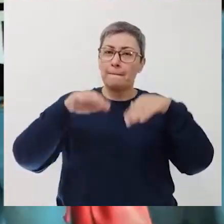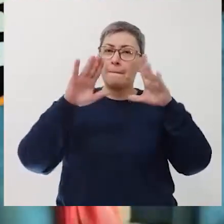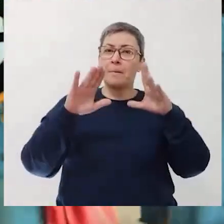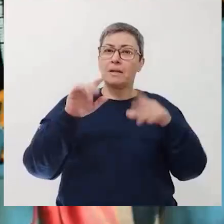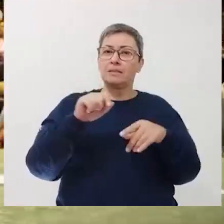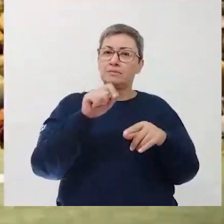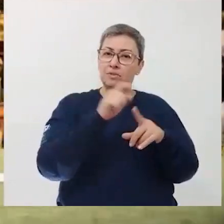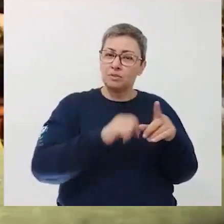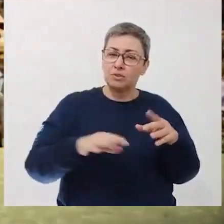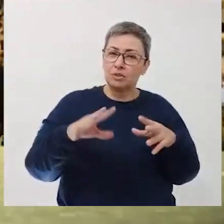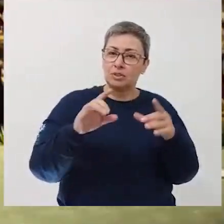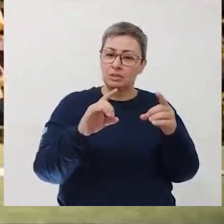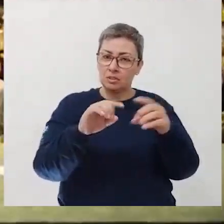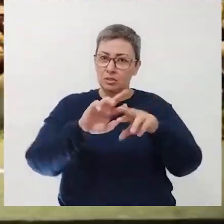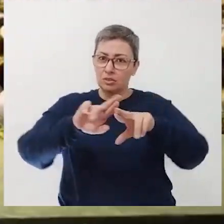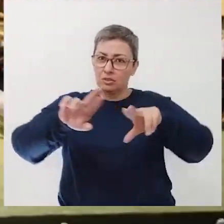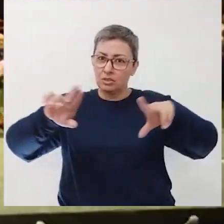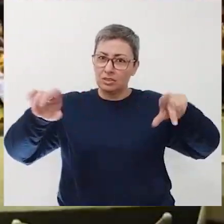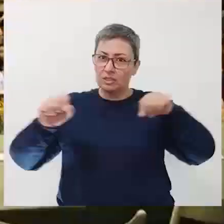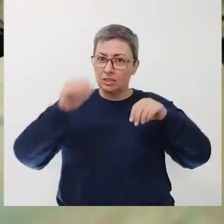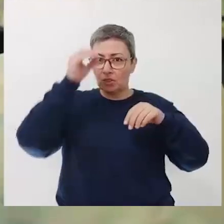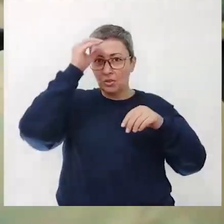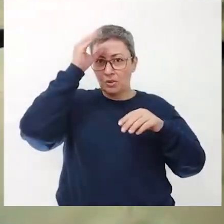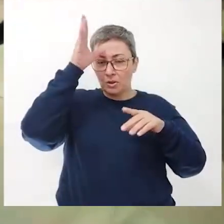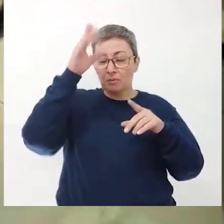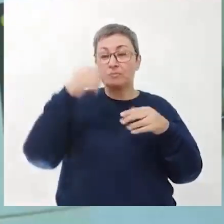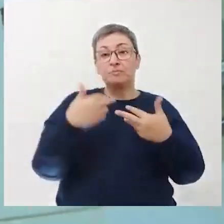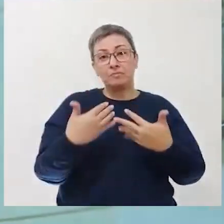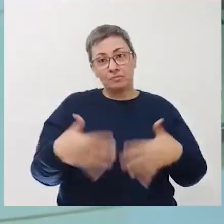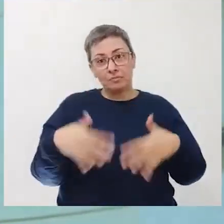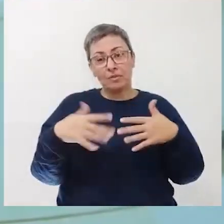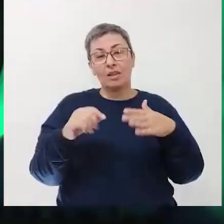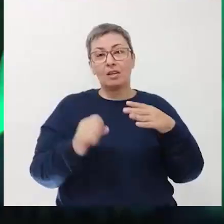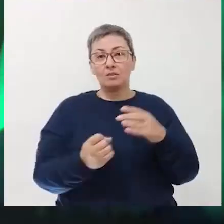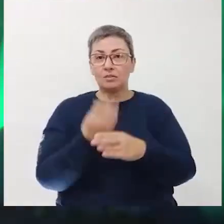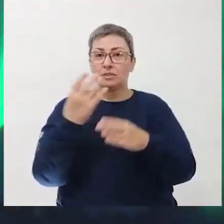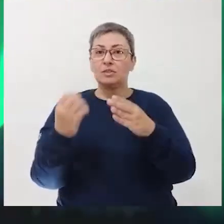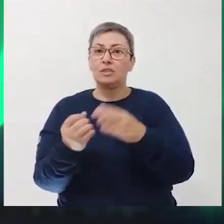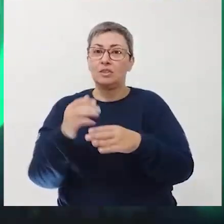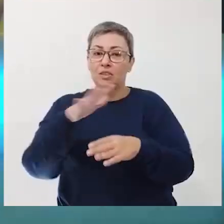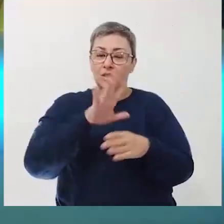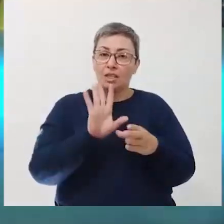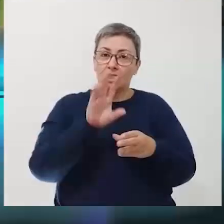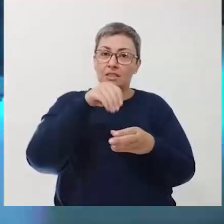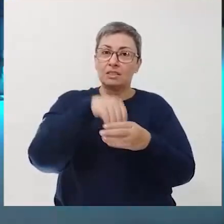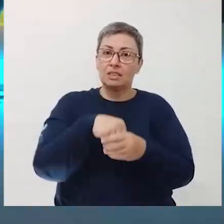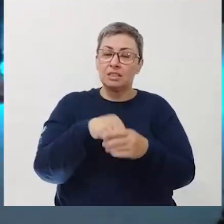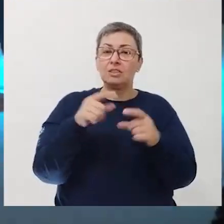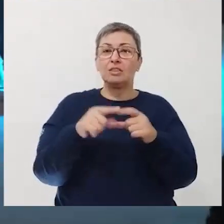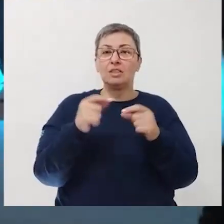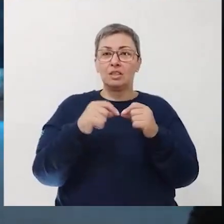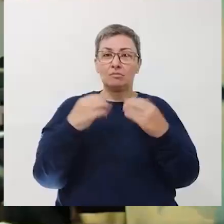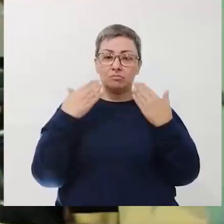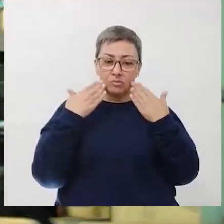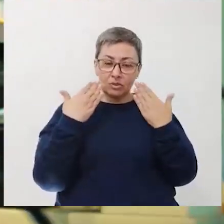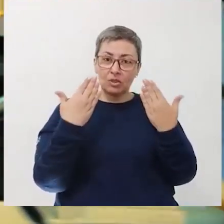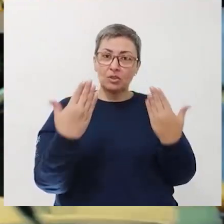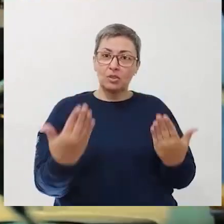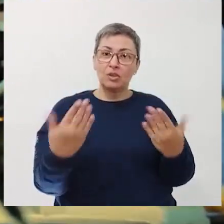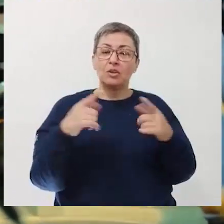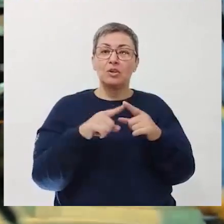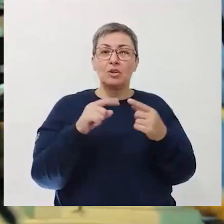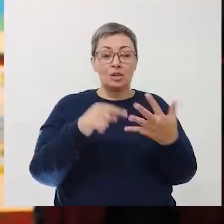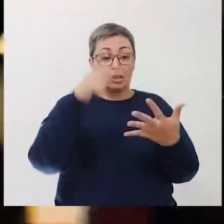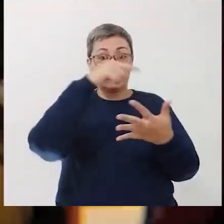sociedades científicas de diversas áreas do conhecimento, muitas delas fundadas no seio da entidade. Seus holofotes estão